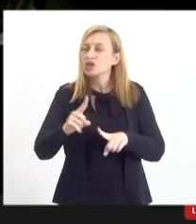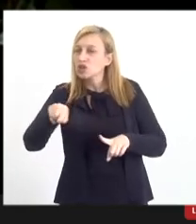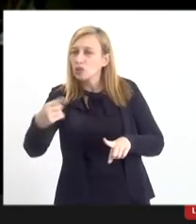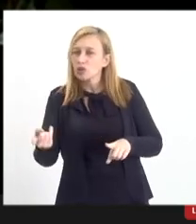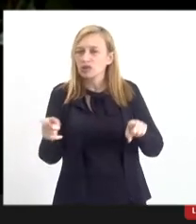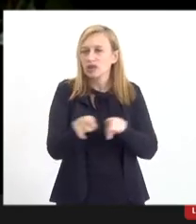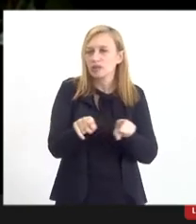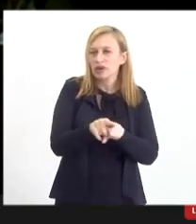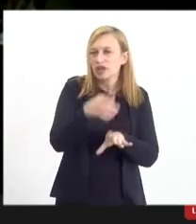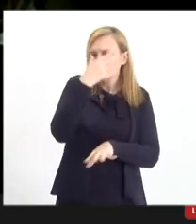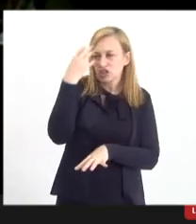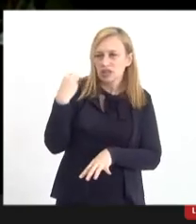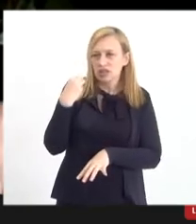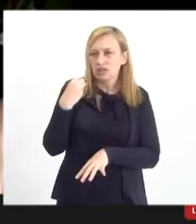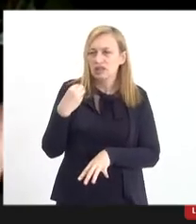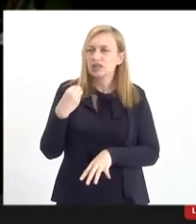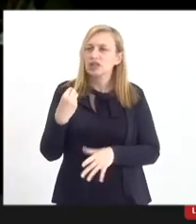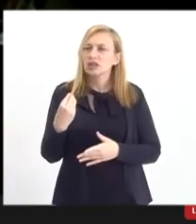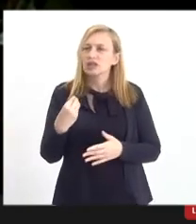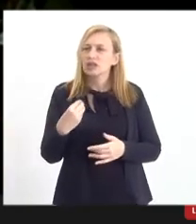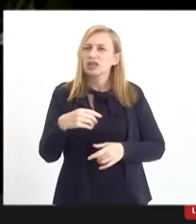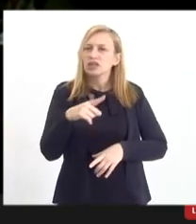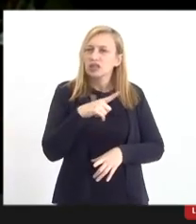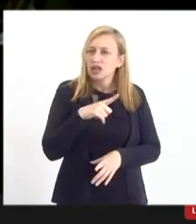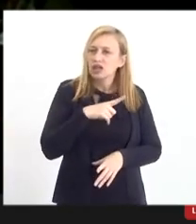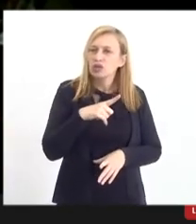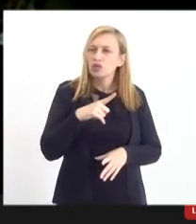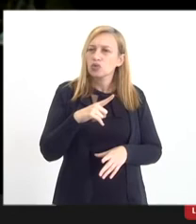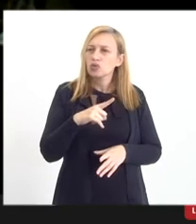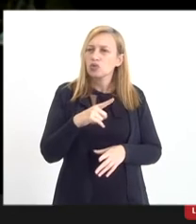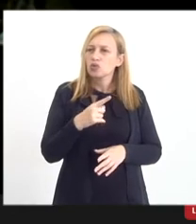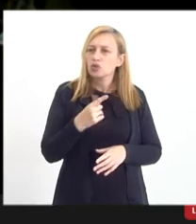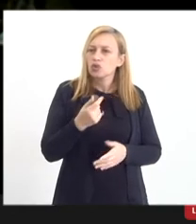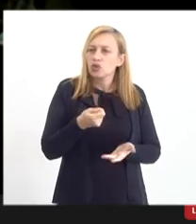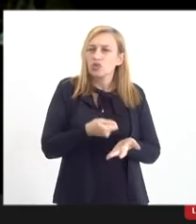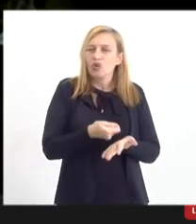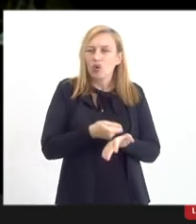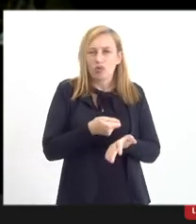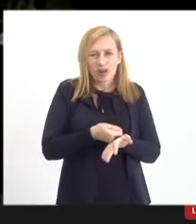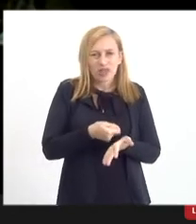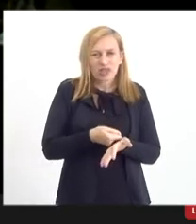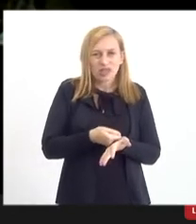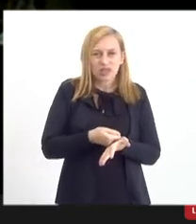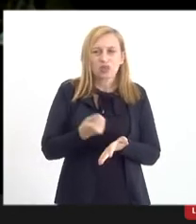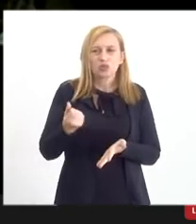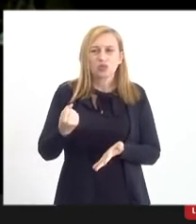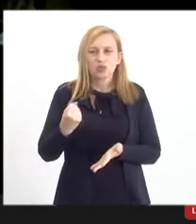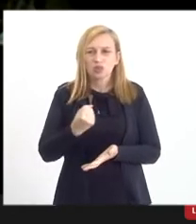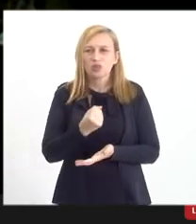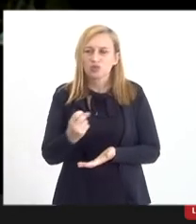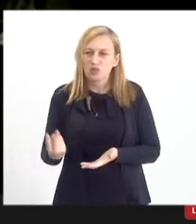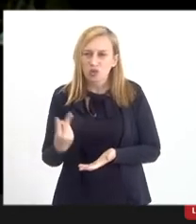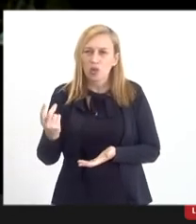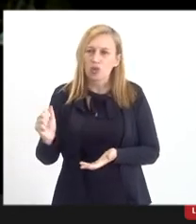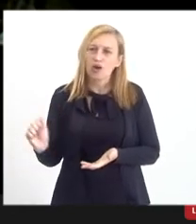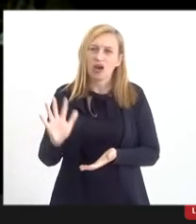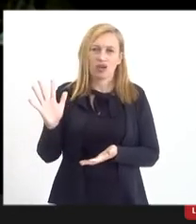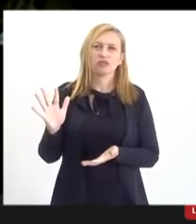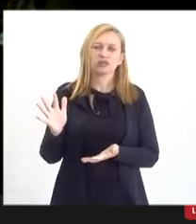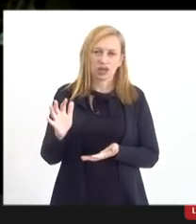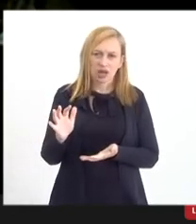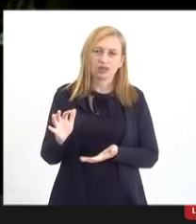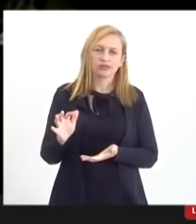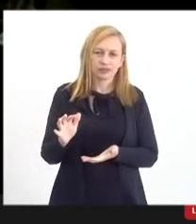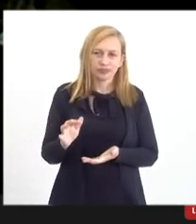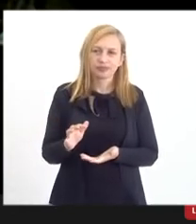além de serem elevados, ele tem um custo de cobrança muito alto também, um custo de operacionalização